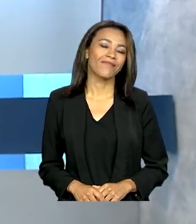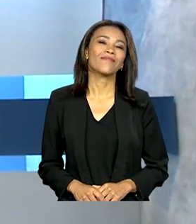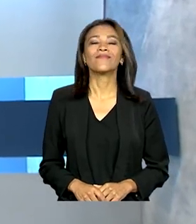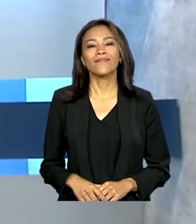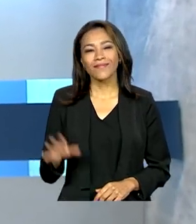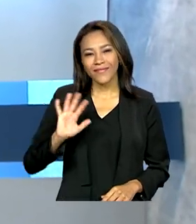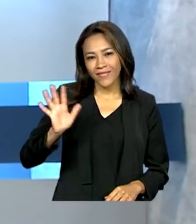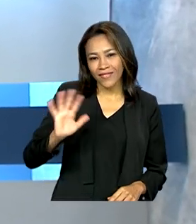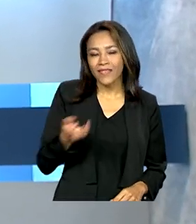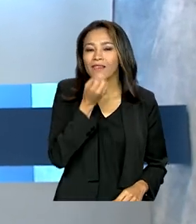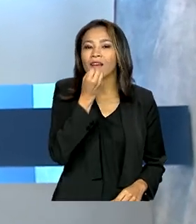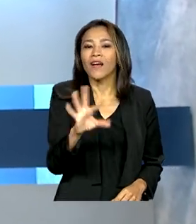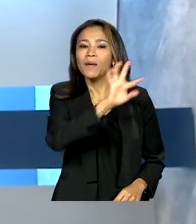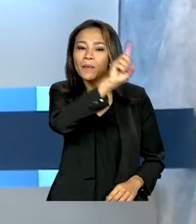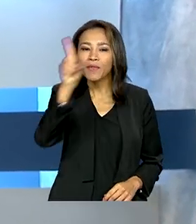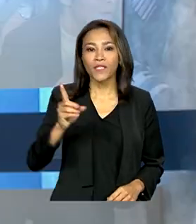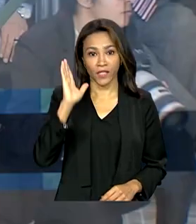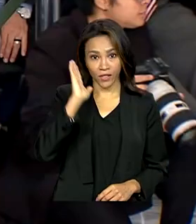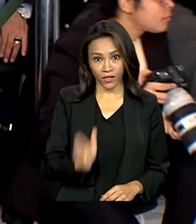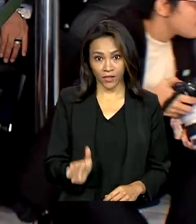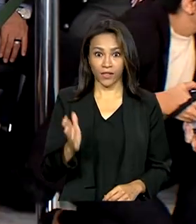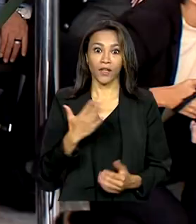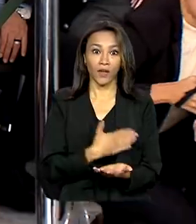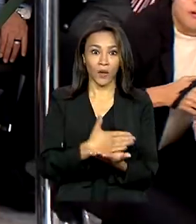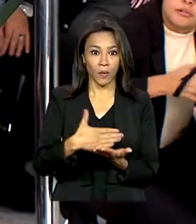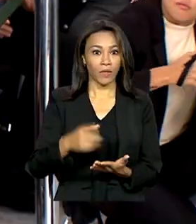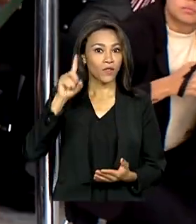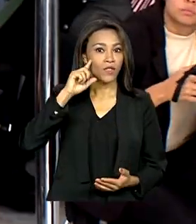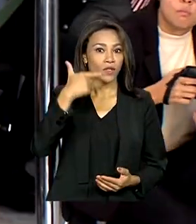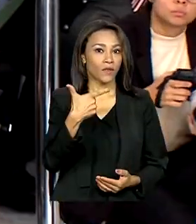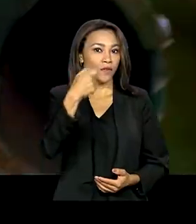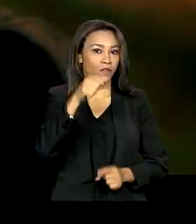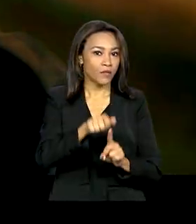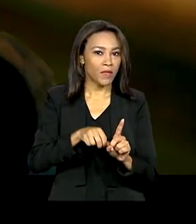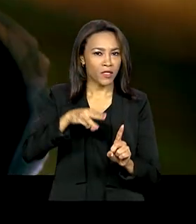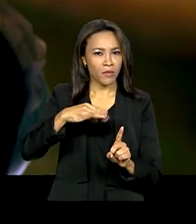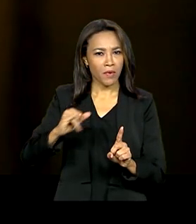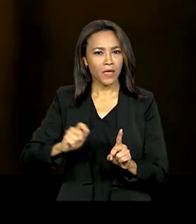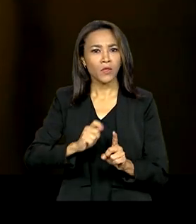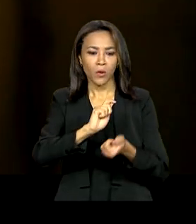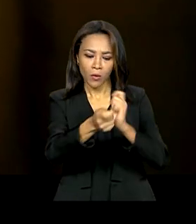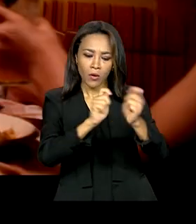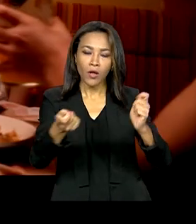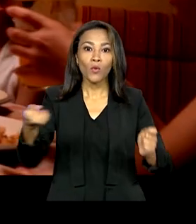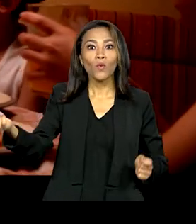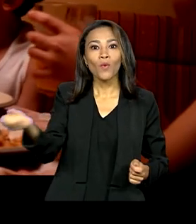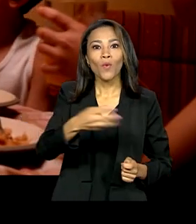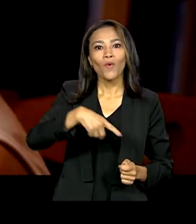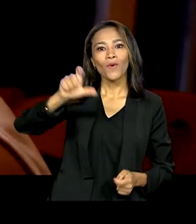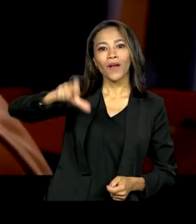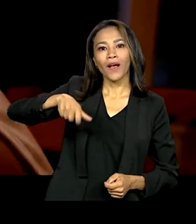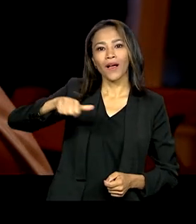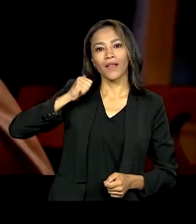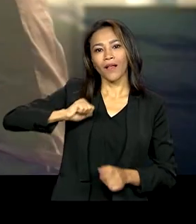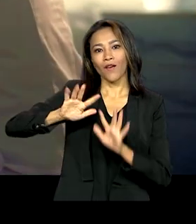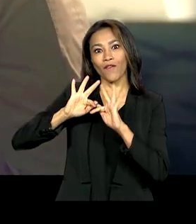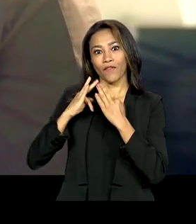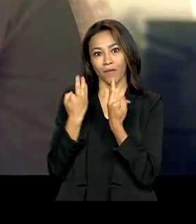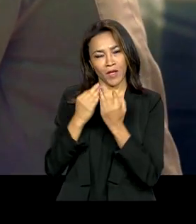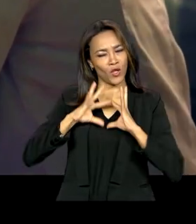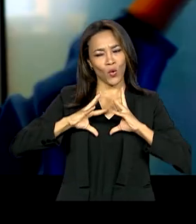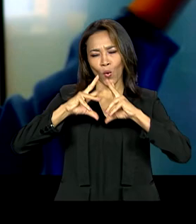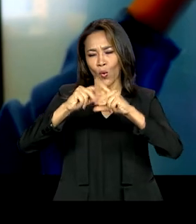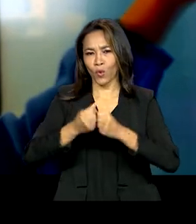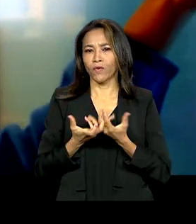Olá, bom dia. Começa no dia 20 de março o pagamento do novo Bolsa Família. Todos os beneficiários vão